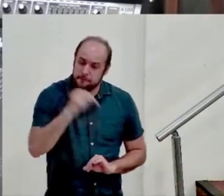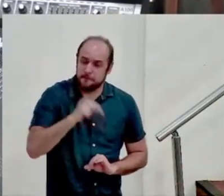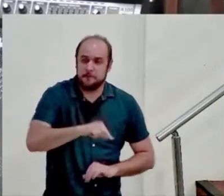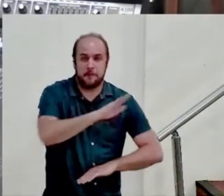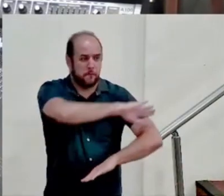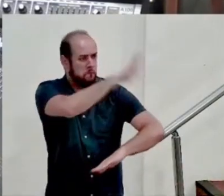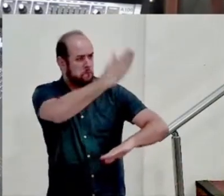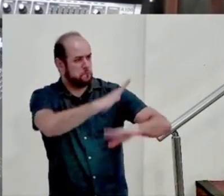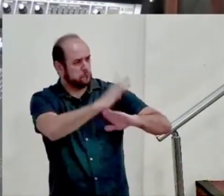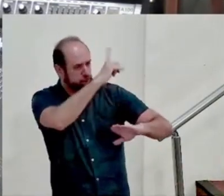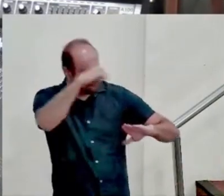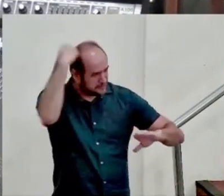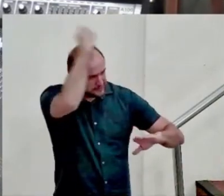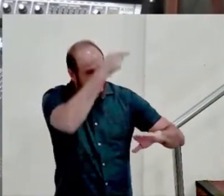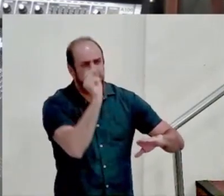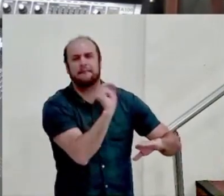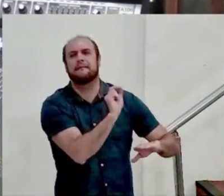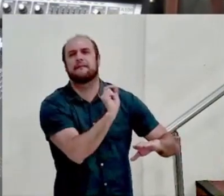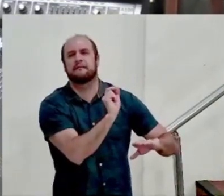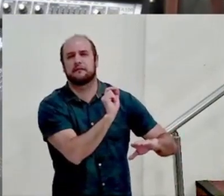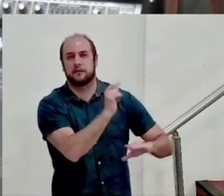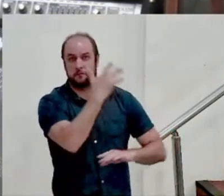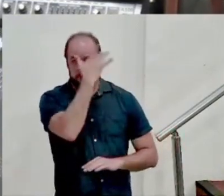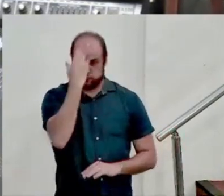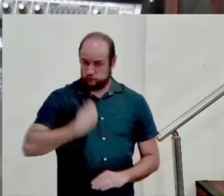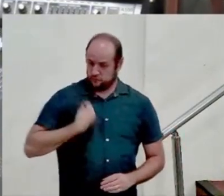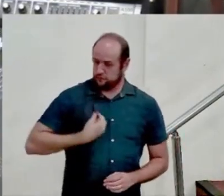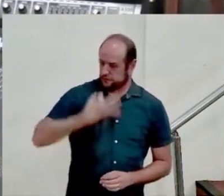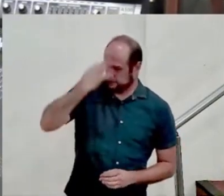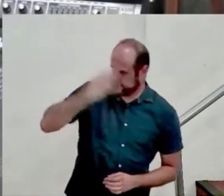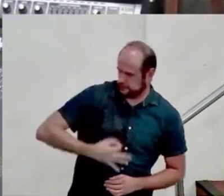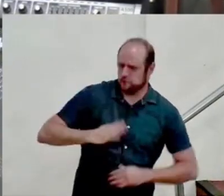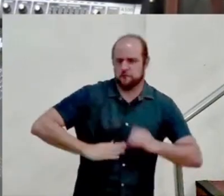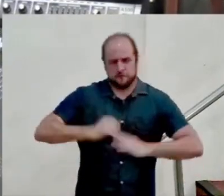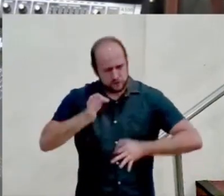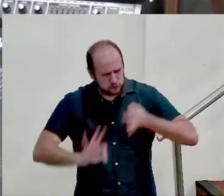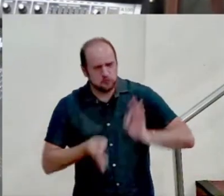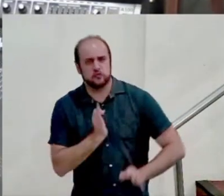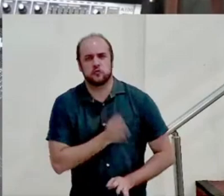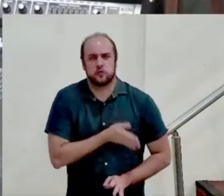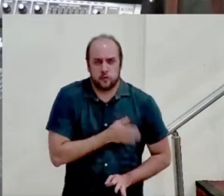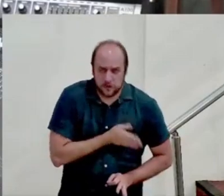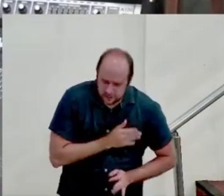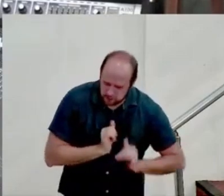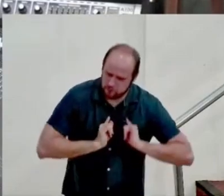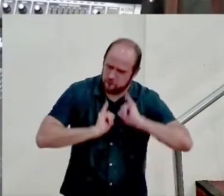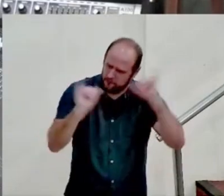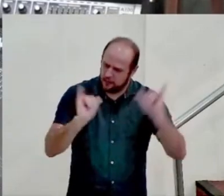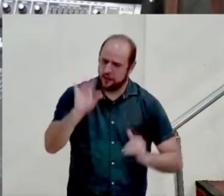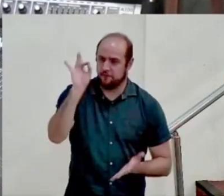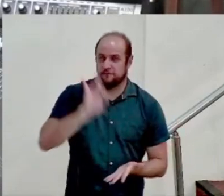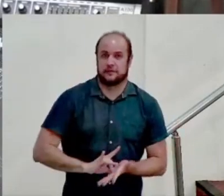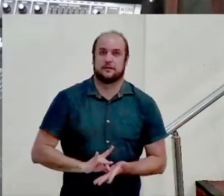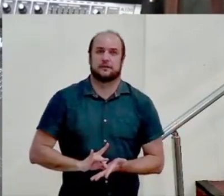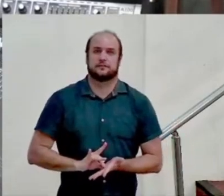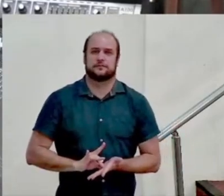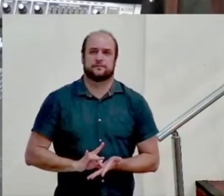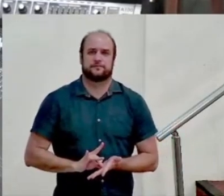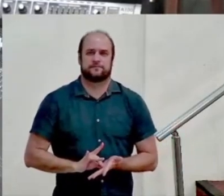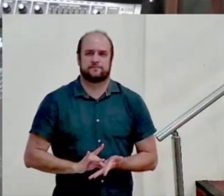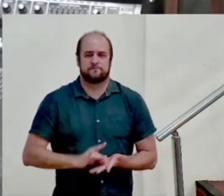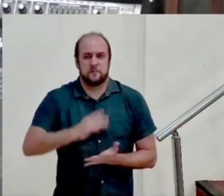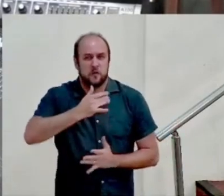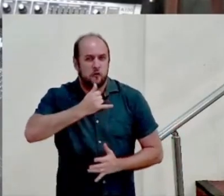monte? O que vive com integridade pratica a justiça e de coração fala a verdade. O que não